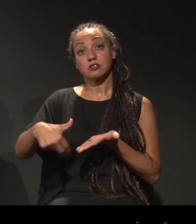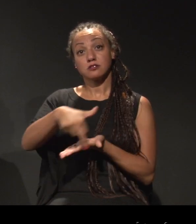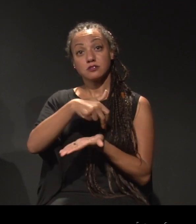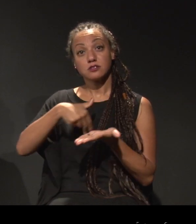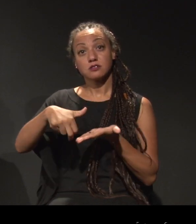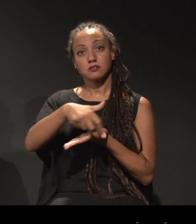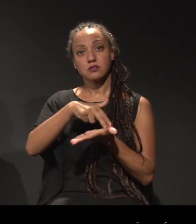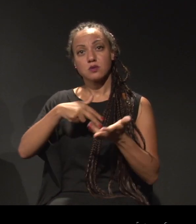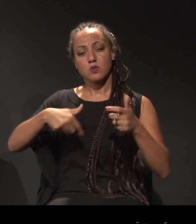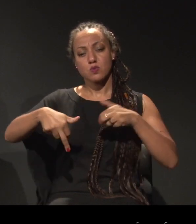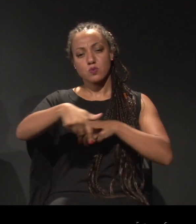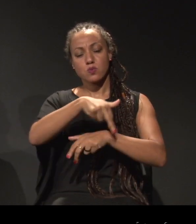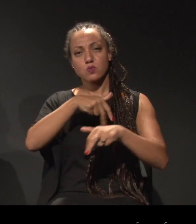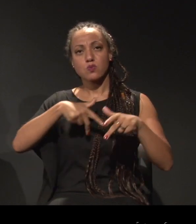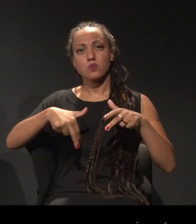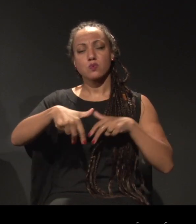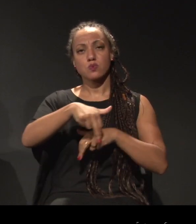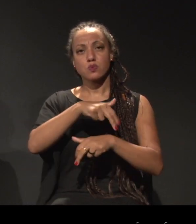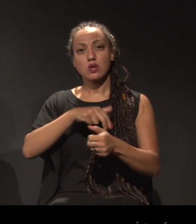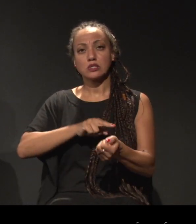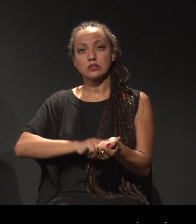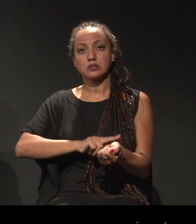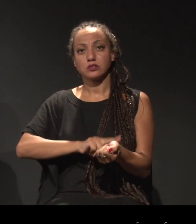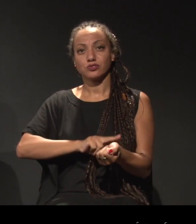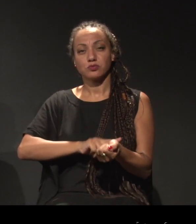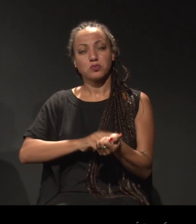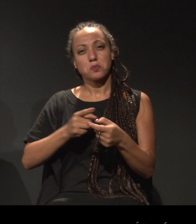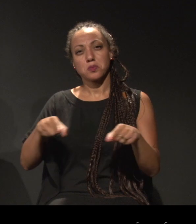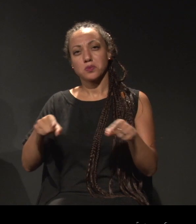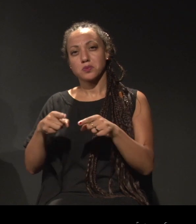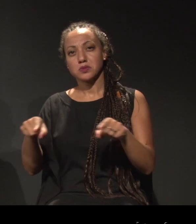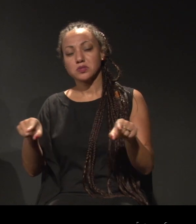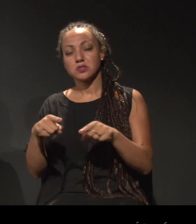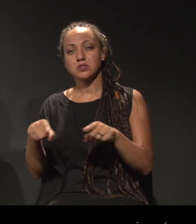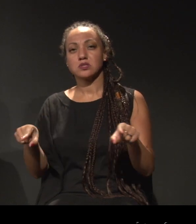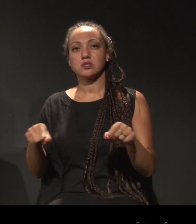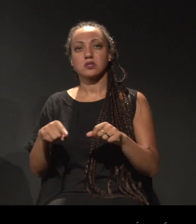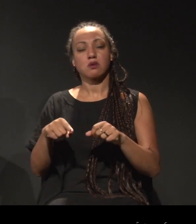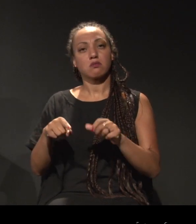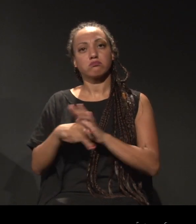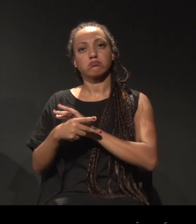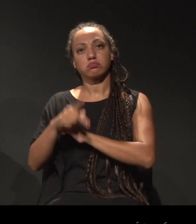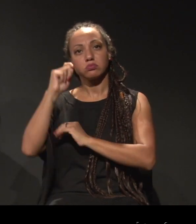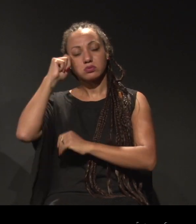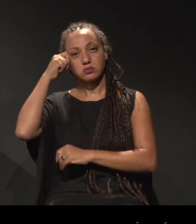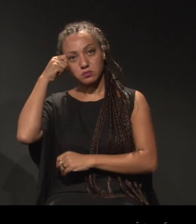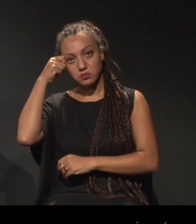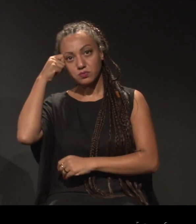ritmos músicos negros.